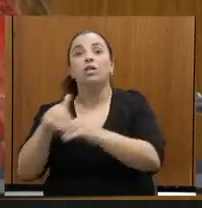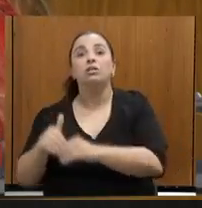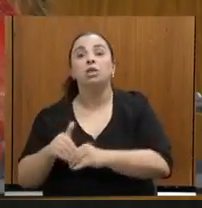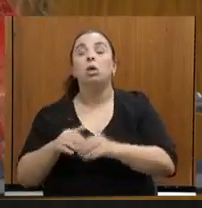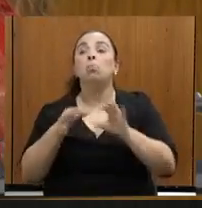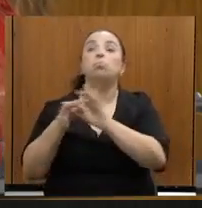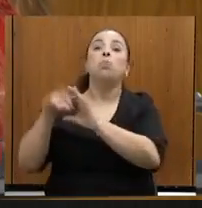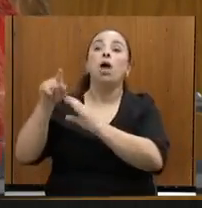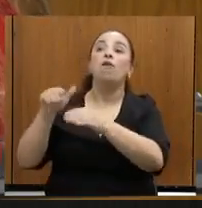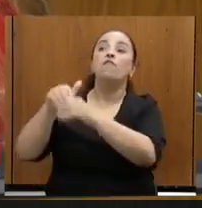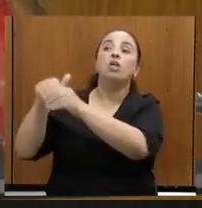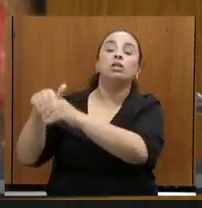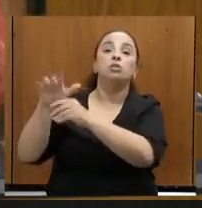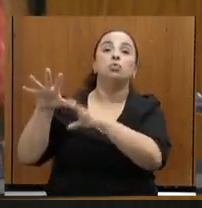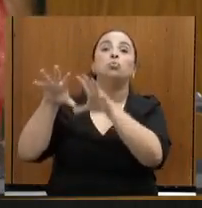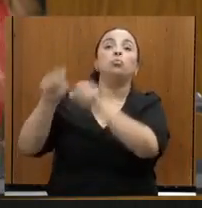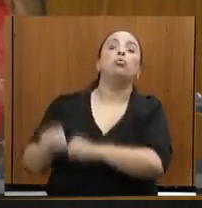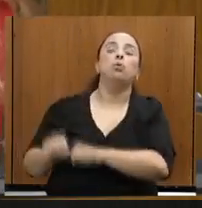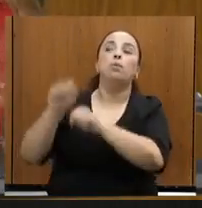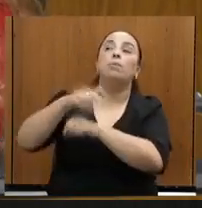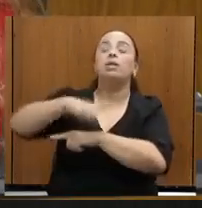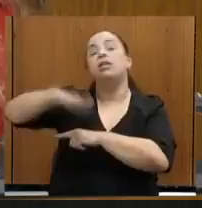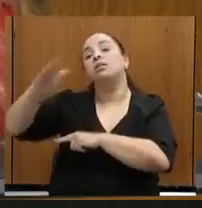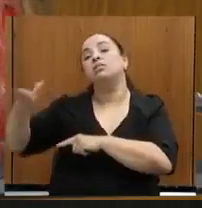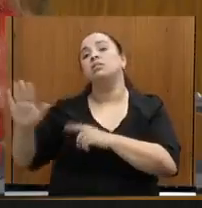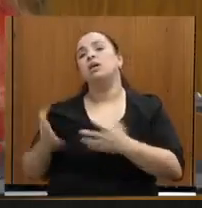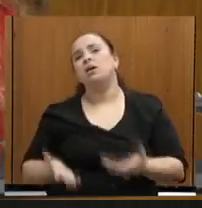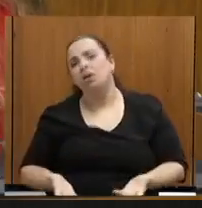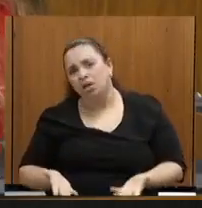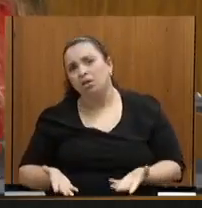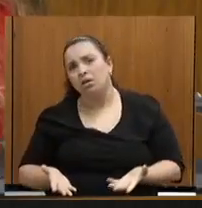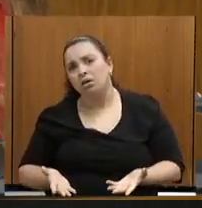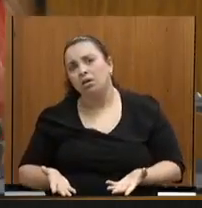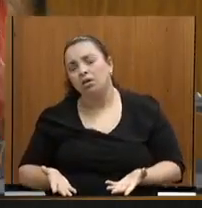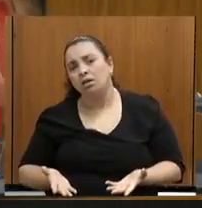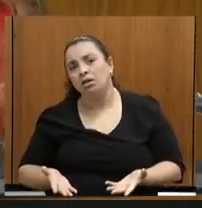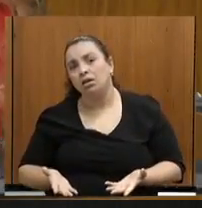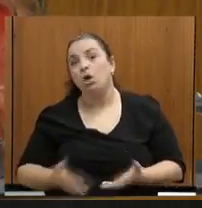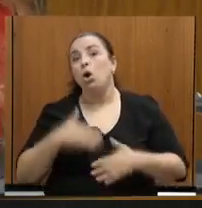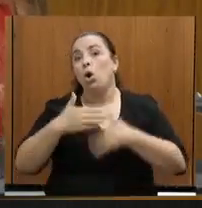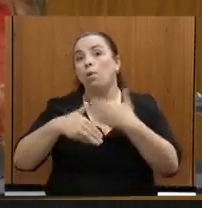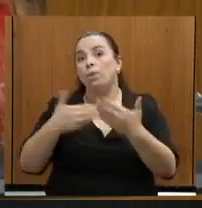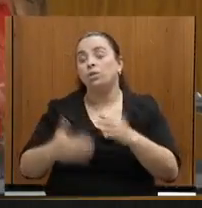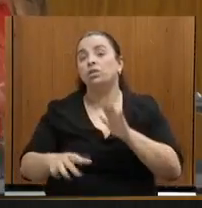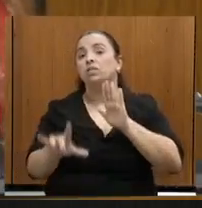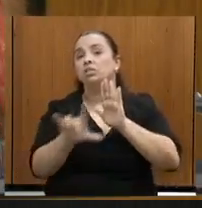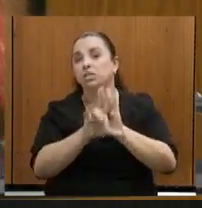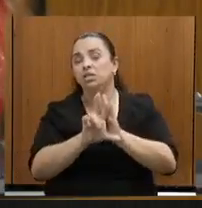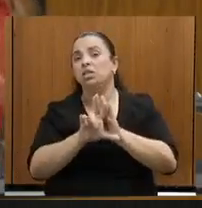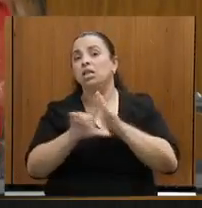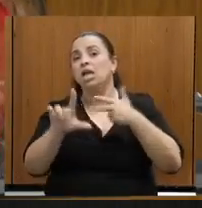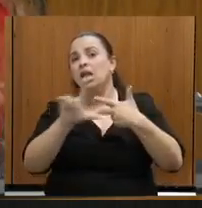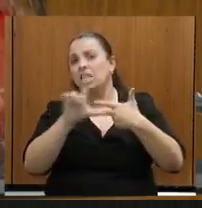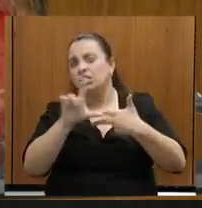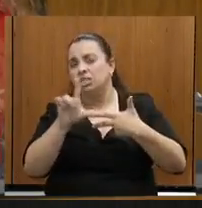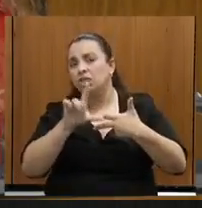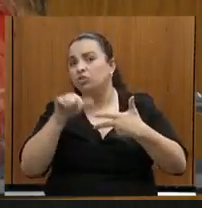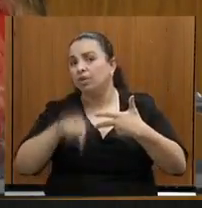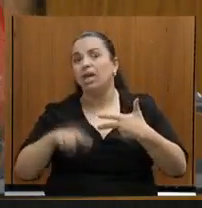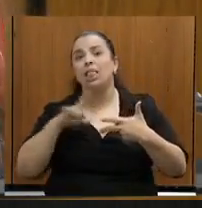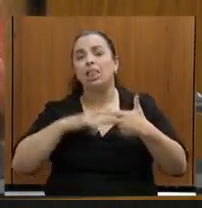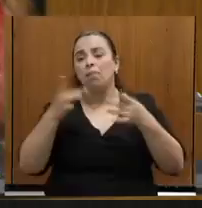Serra do Curral? Porque, em relação à tramitação interna de PEC, o processo legislativo aqui tem as suas